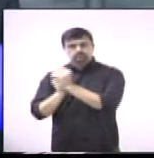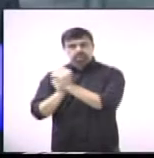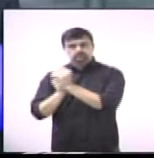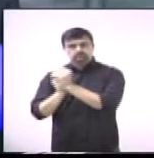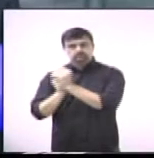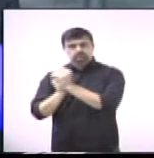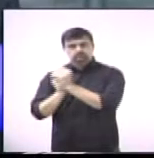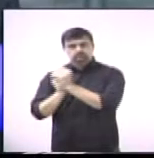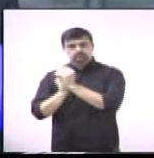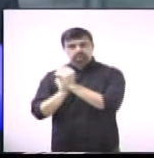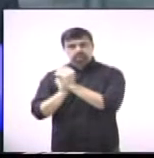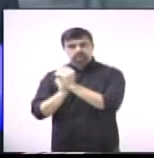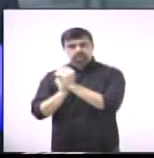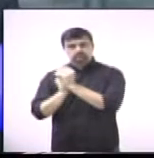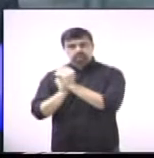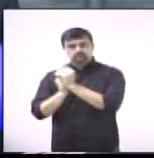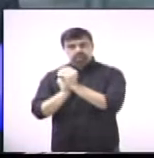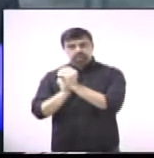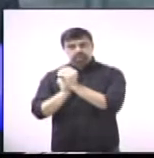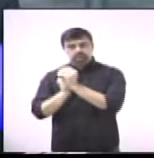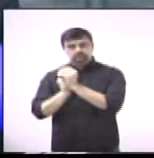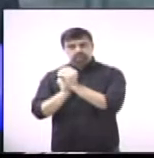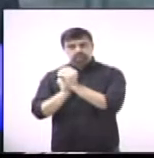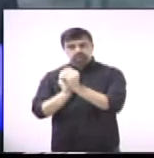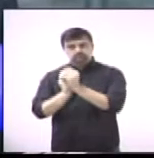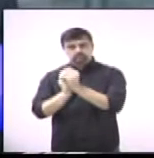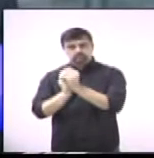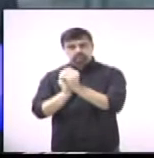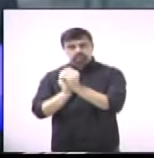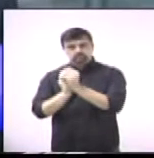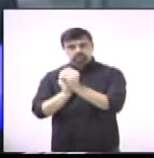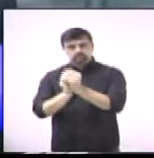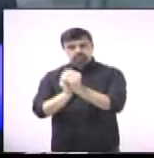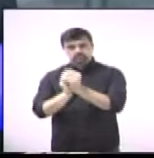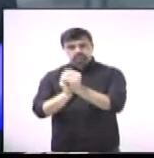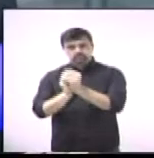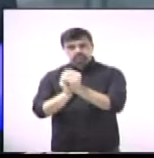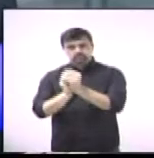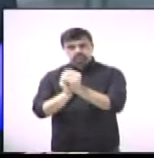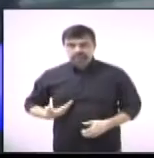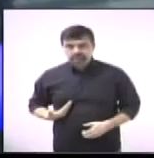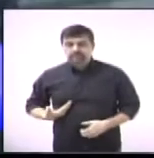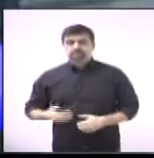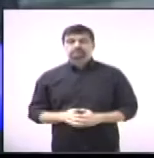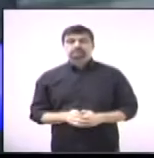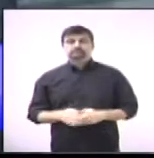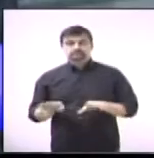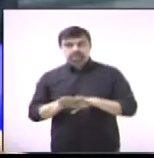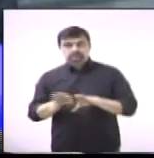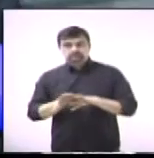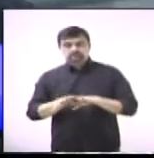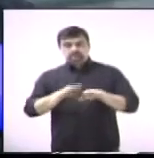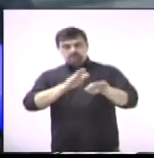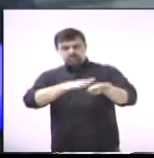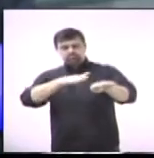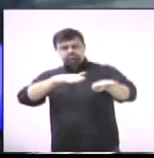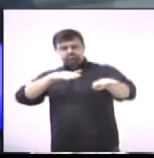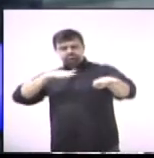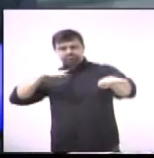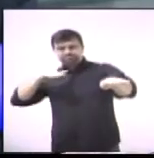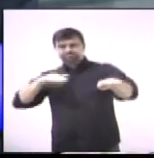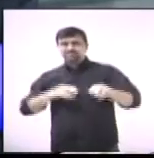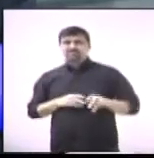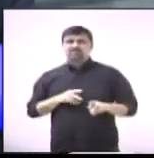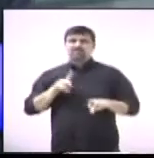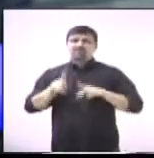importância da questão do transporte e da mobilidade urbana. A população clama por